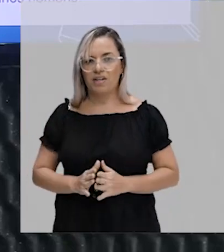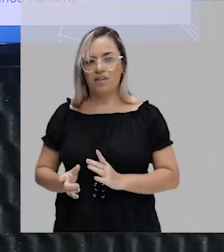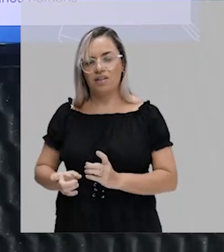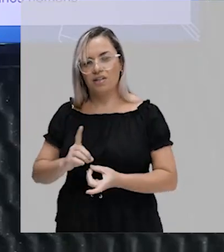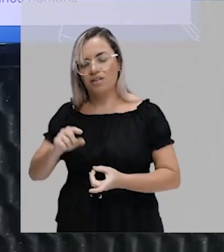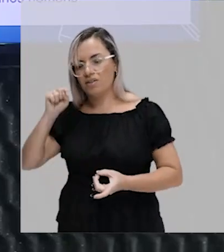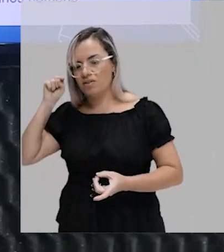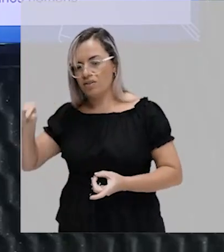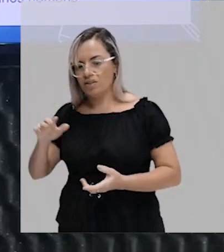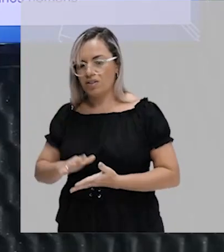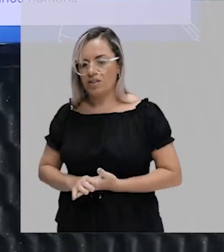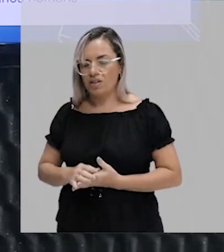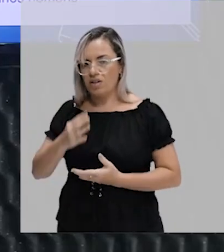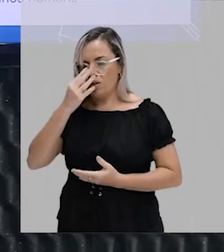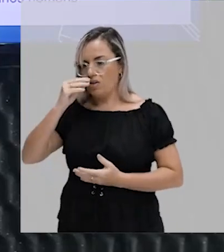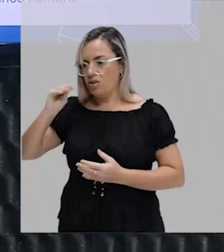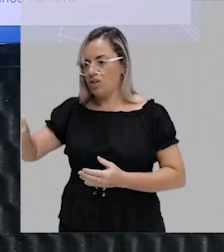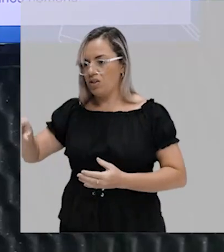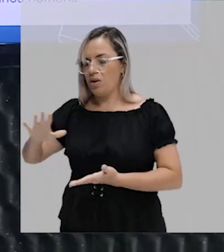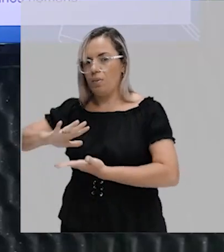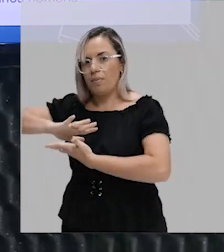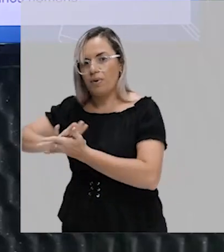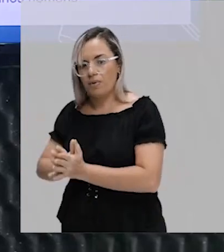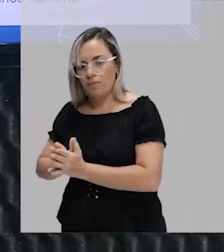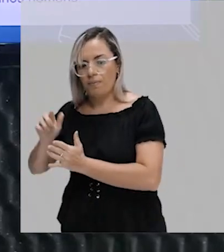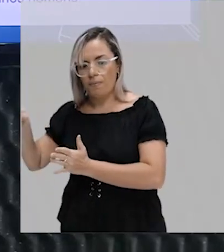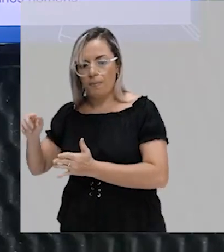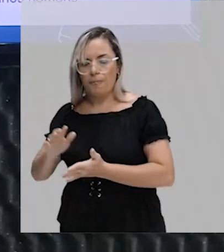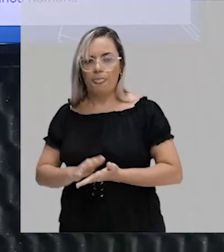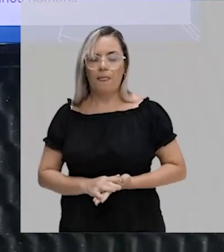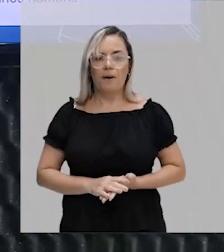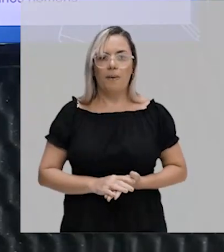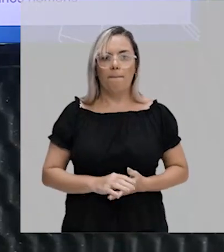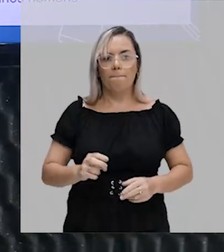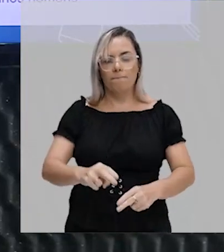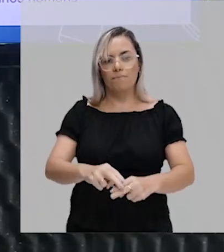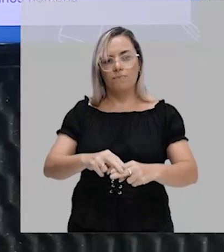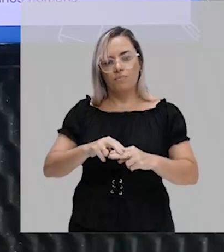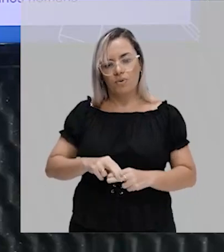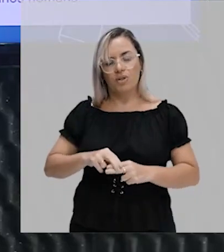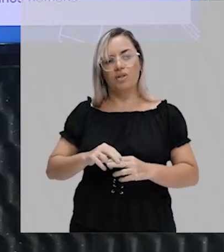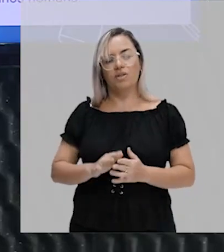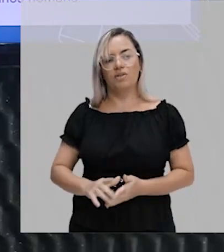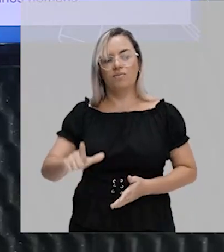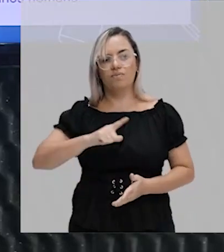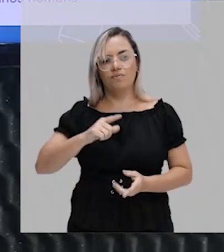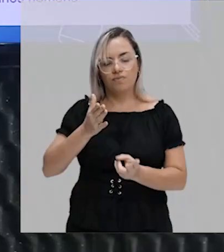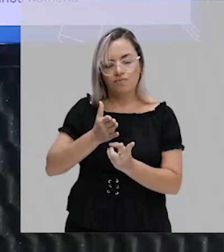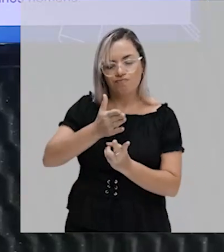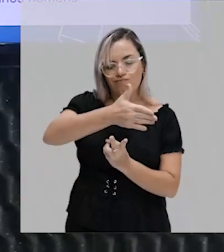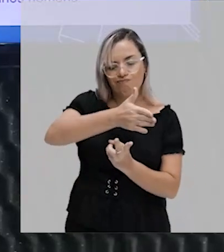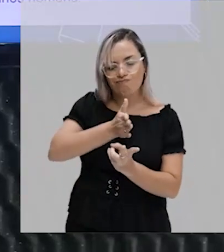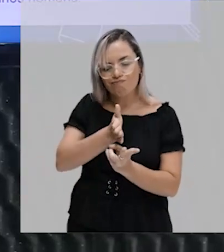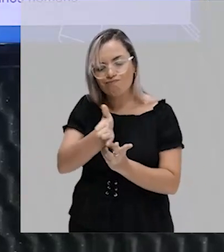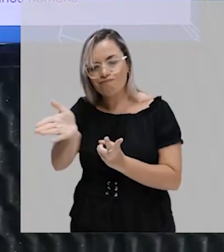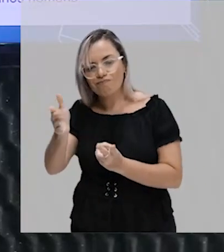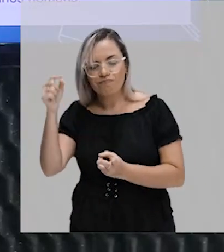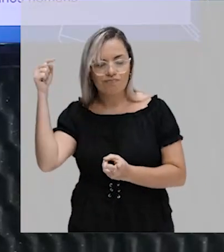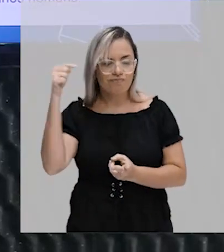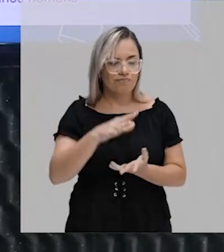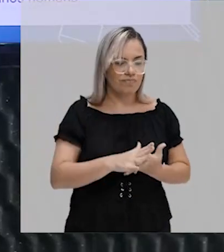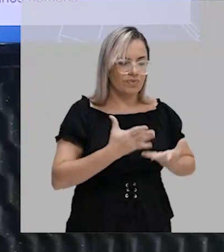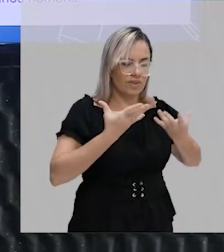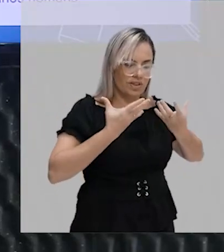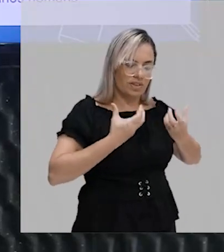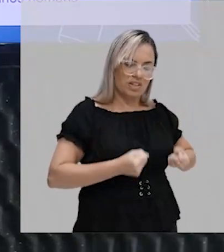a ideia anterior. Então, por isso que existe um padrão ambíguo, uma ambiguidade. Aceita-se com mais tranquilidade a